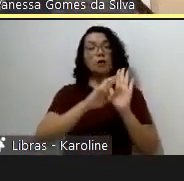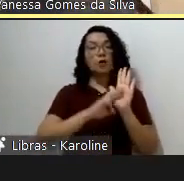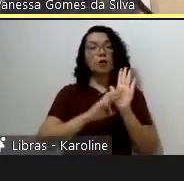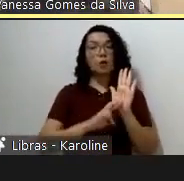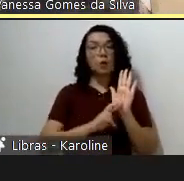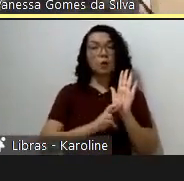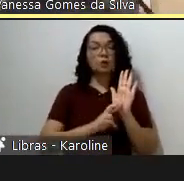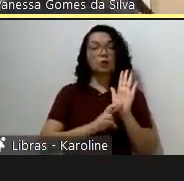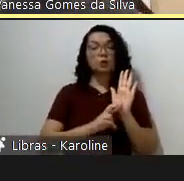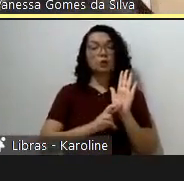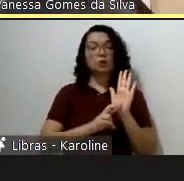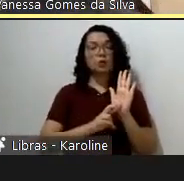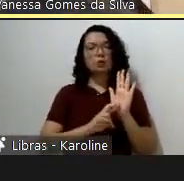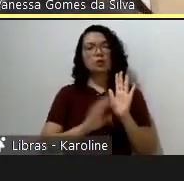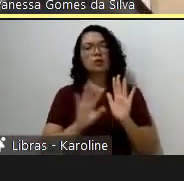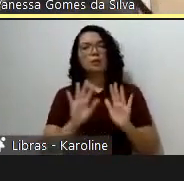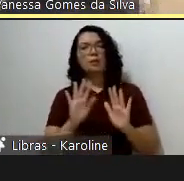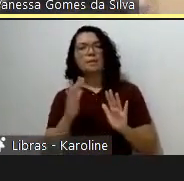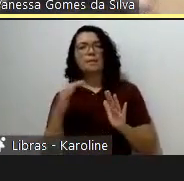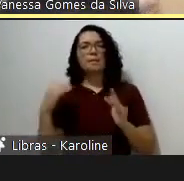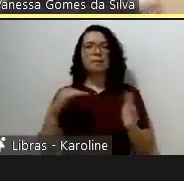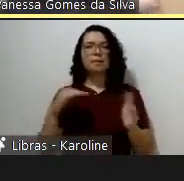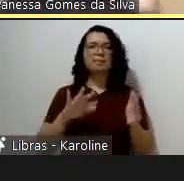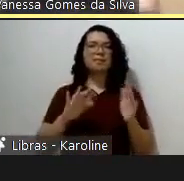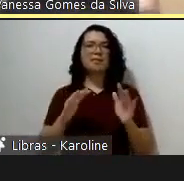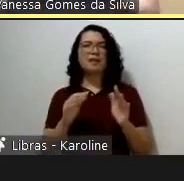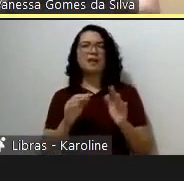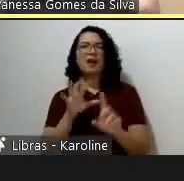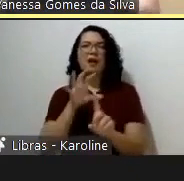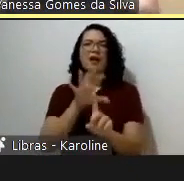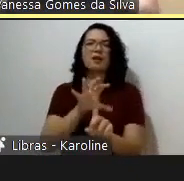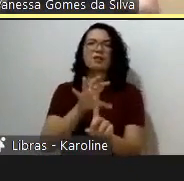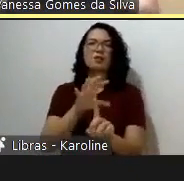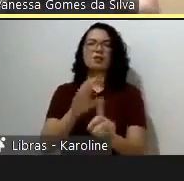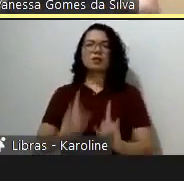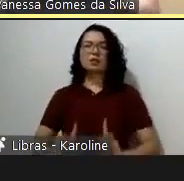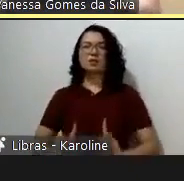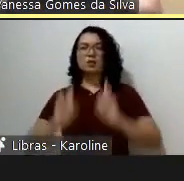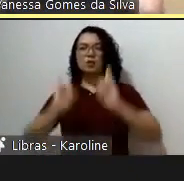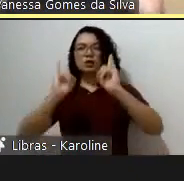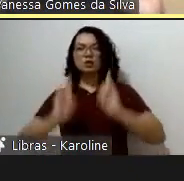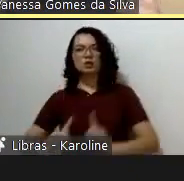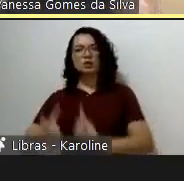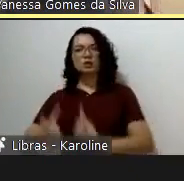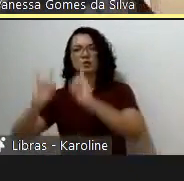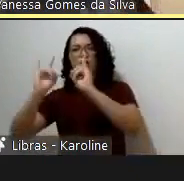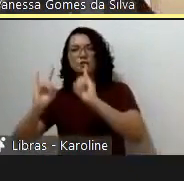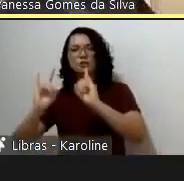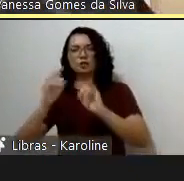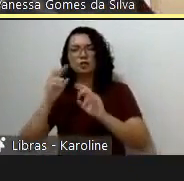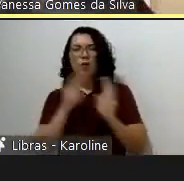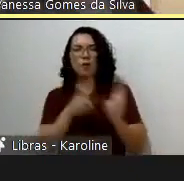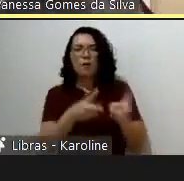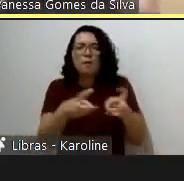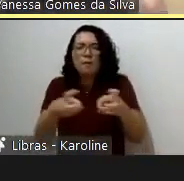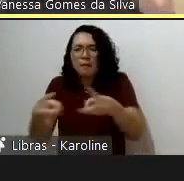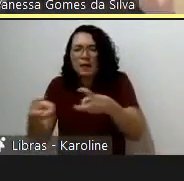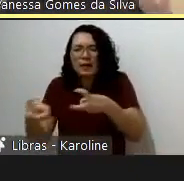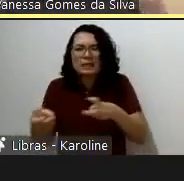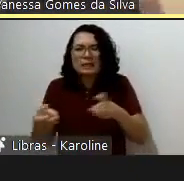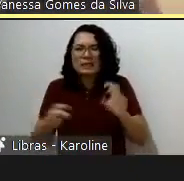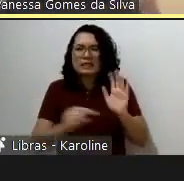chegar, por exemplo, ali nos edifícios de energia zero, olha como vai mudando a proporção